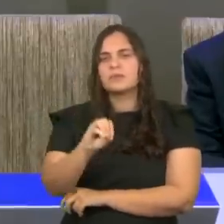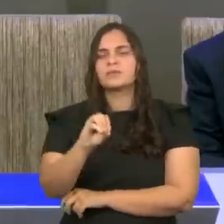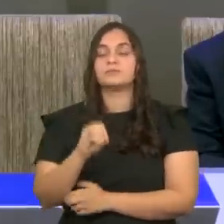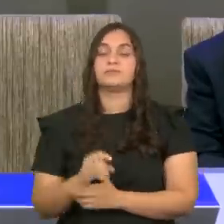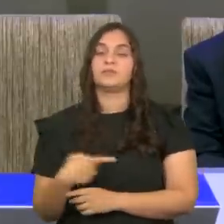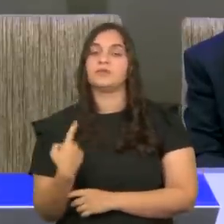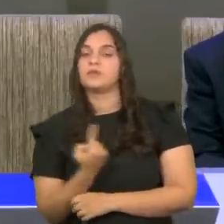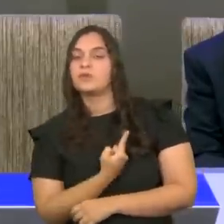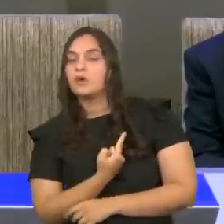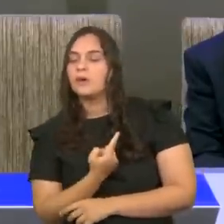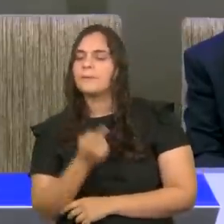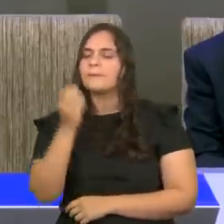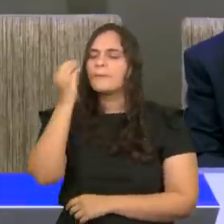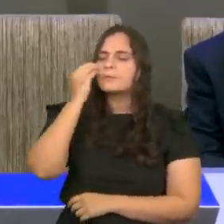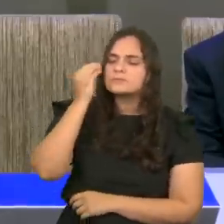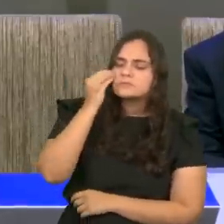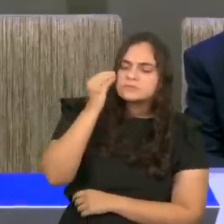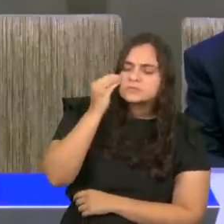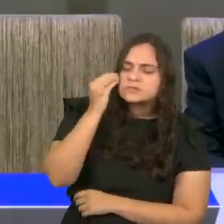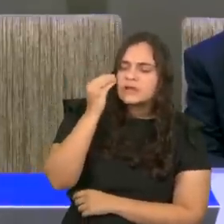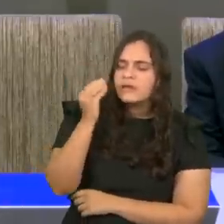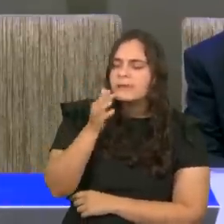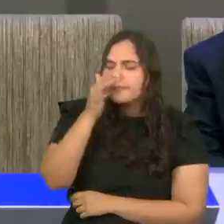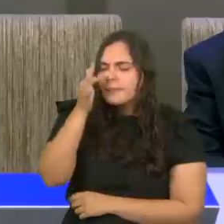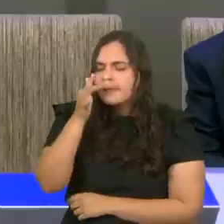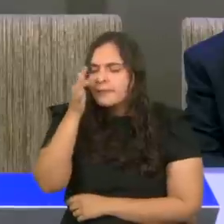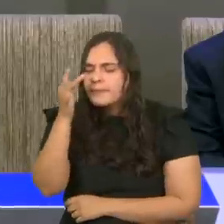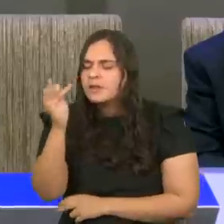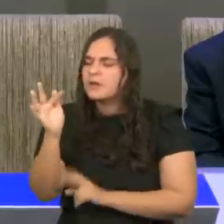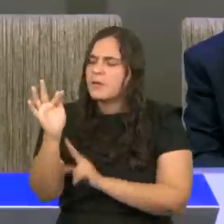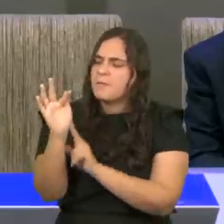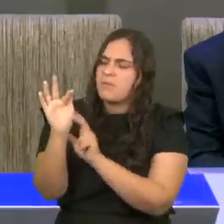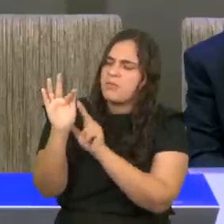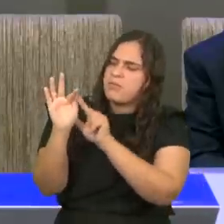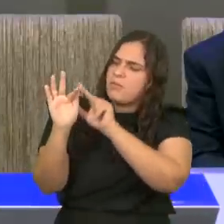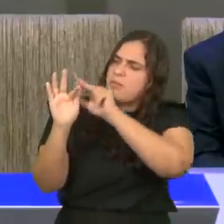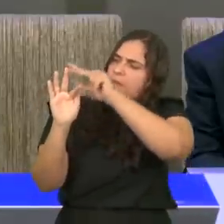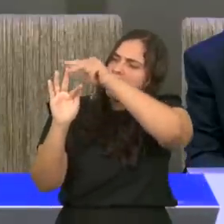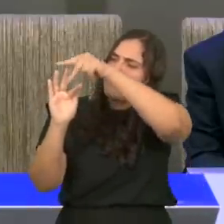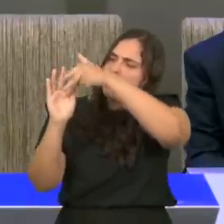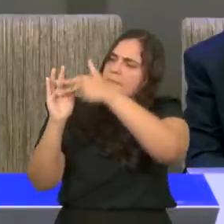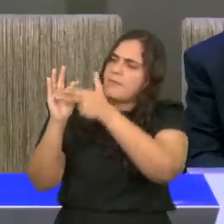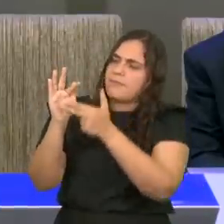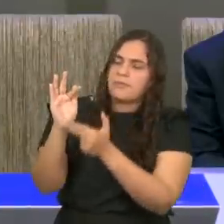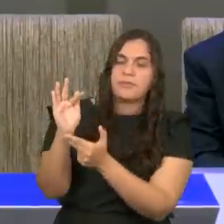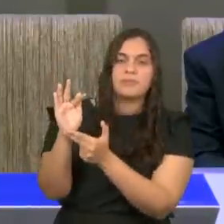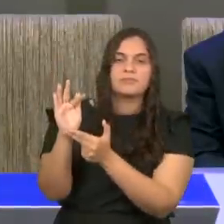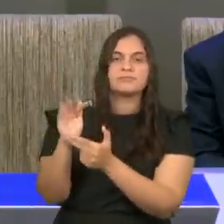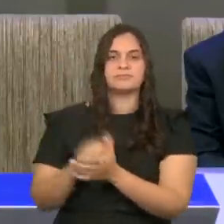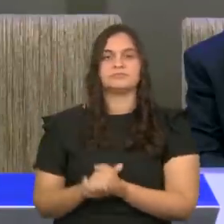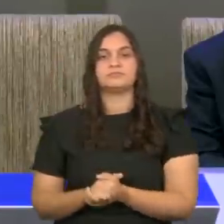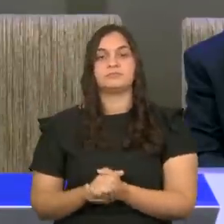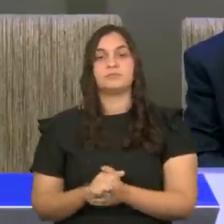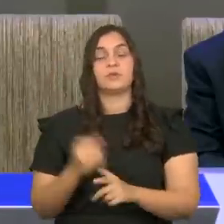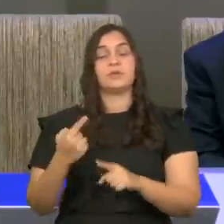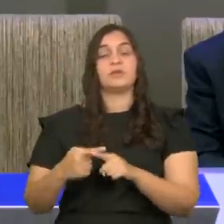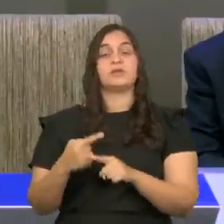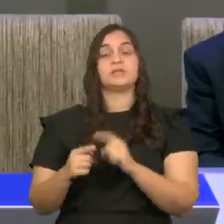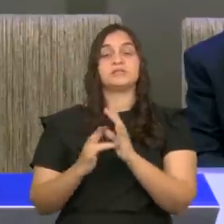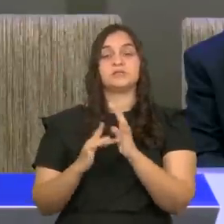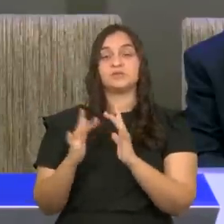cultivo, no pouda. É que Jesus, sabe, o que arranca, de nós.